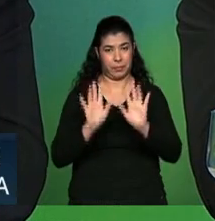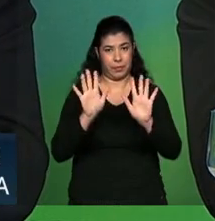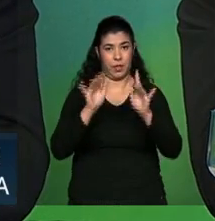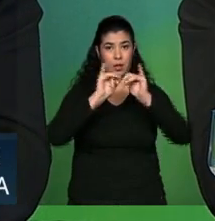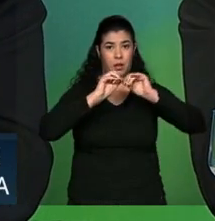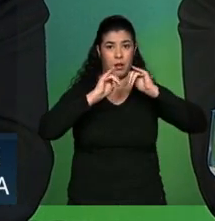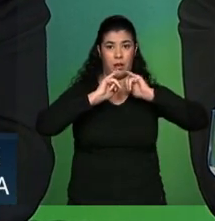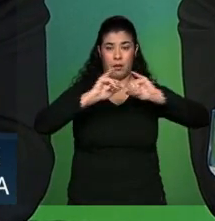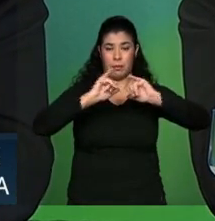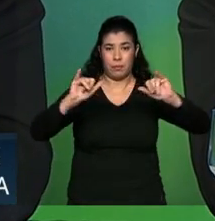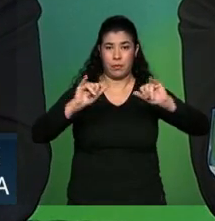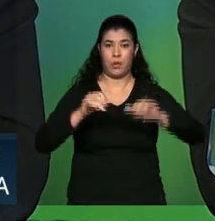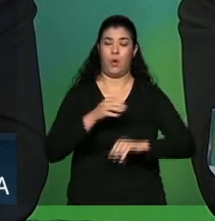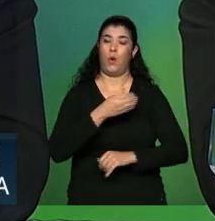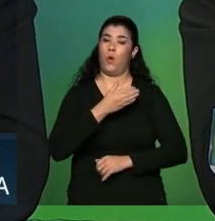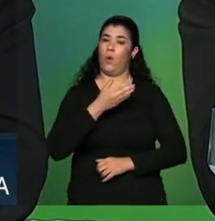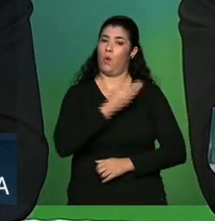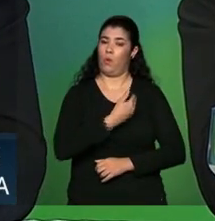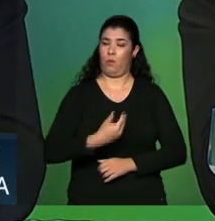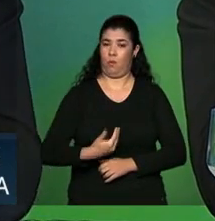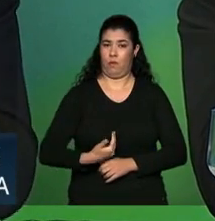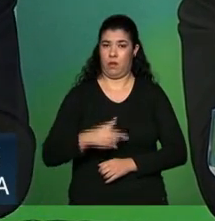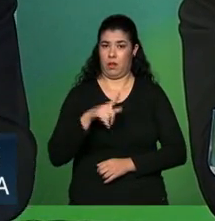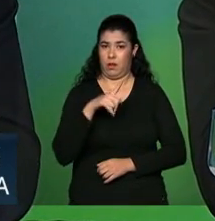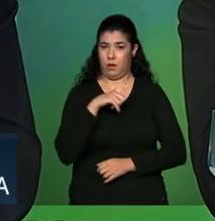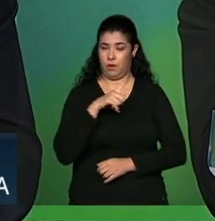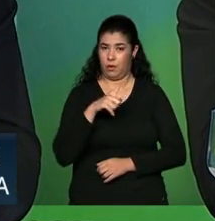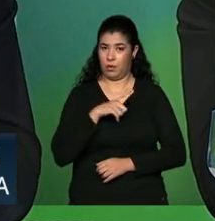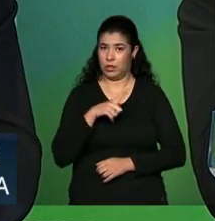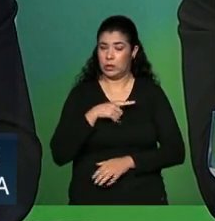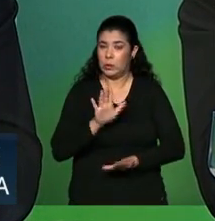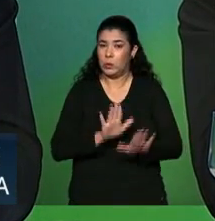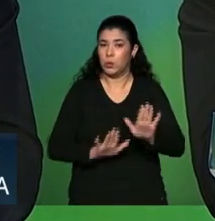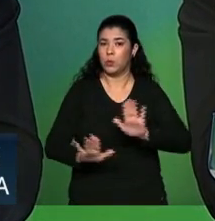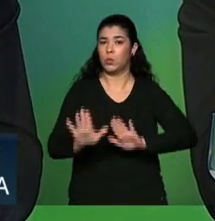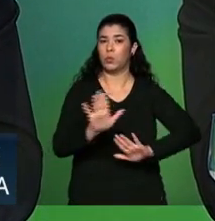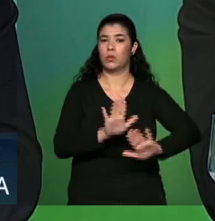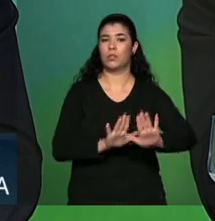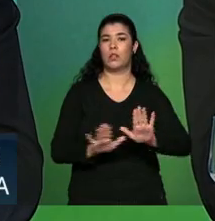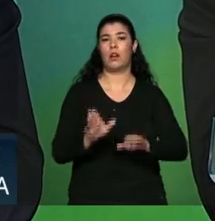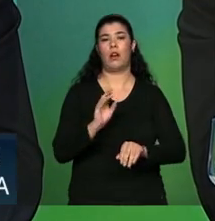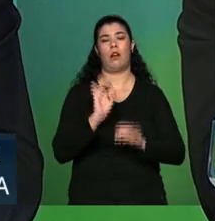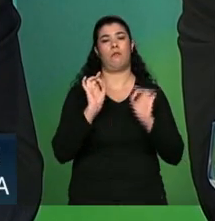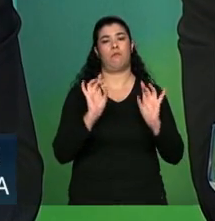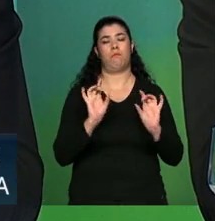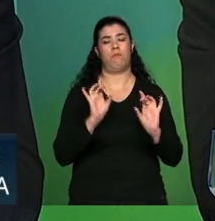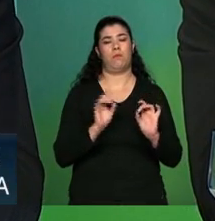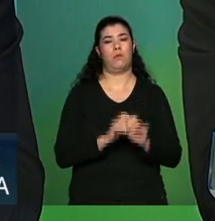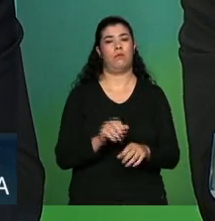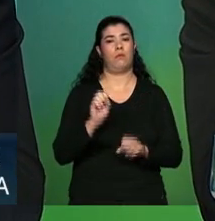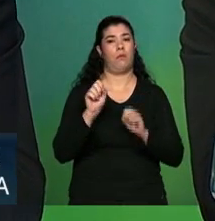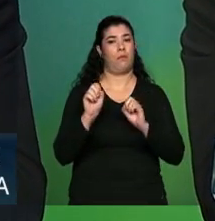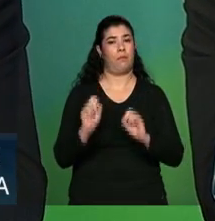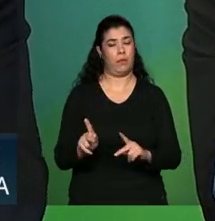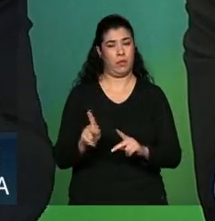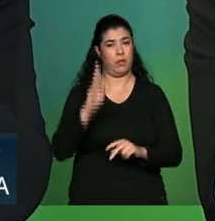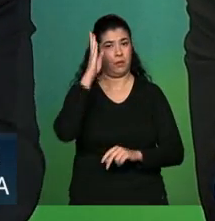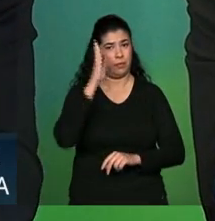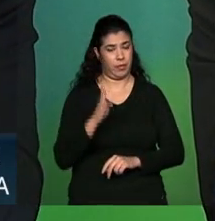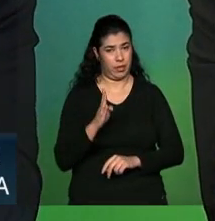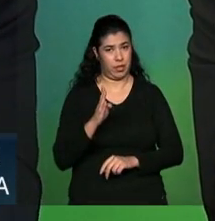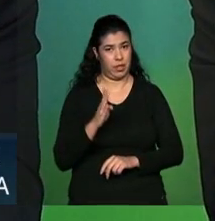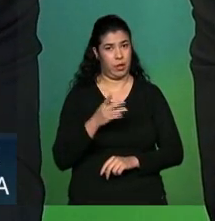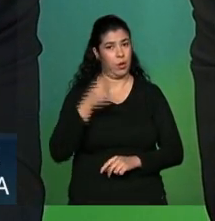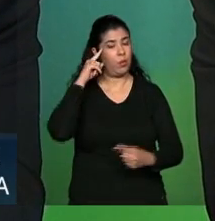imenso cuidado com a previdência social brasileira e o nosso maior objetivo é a